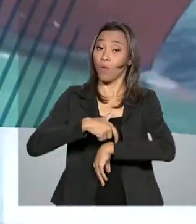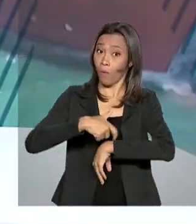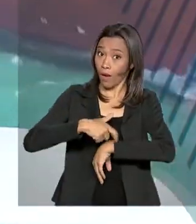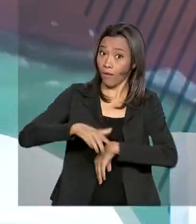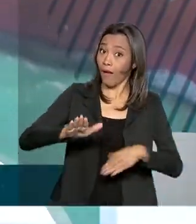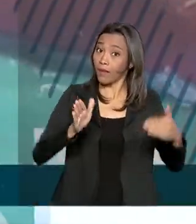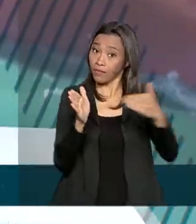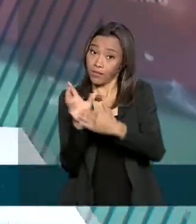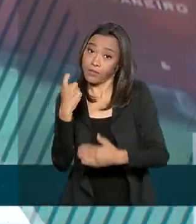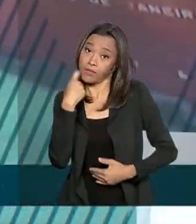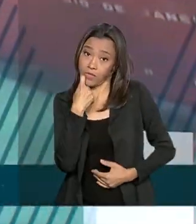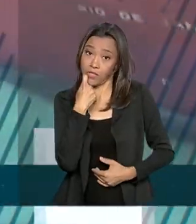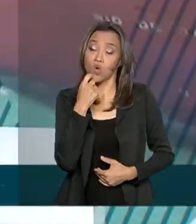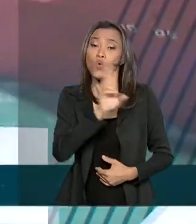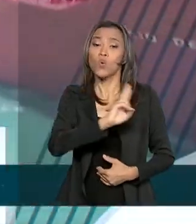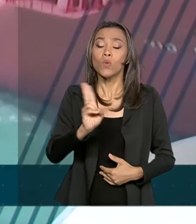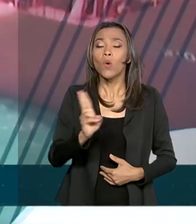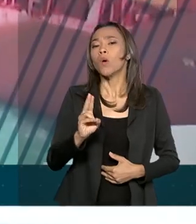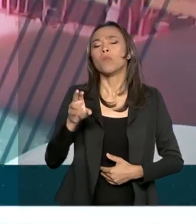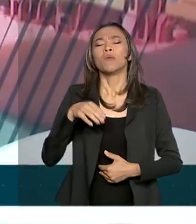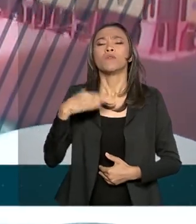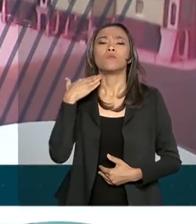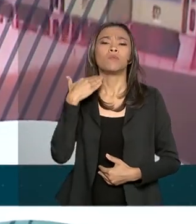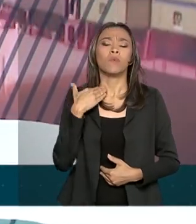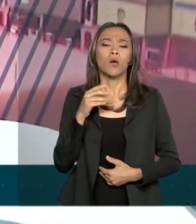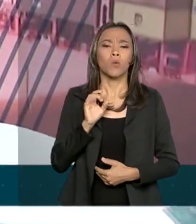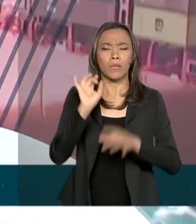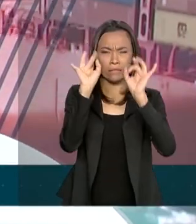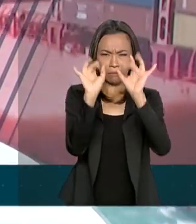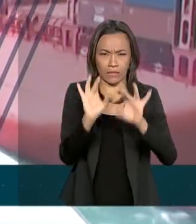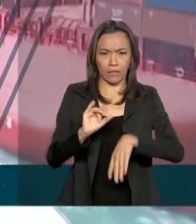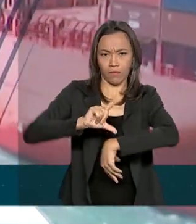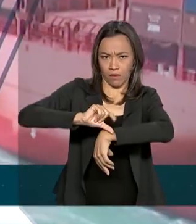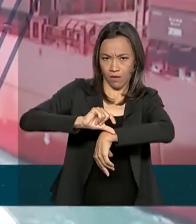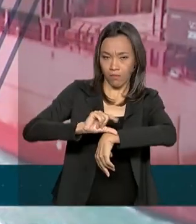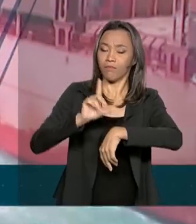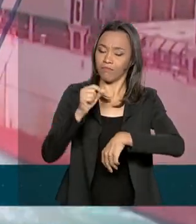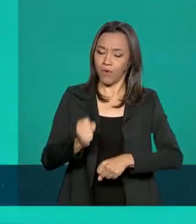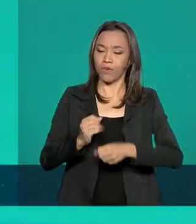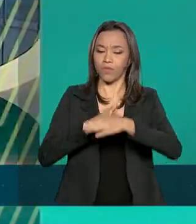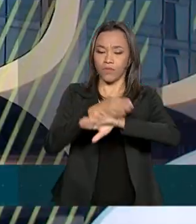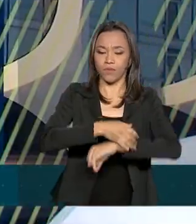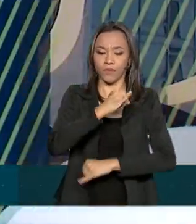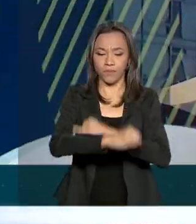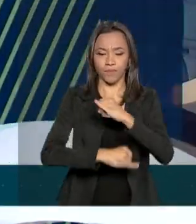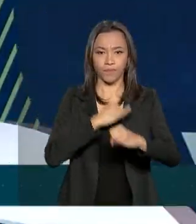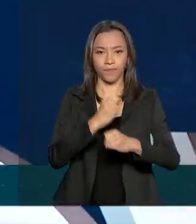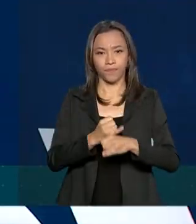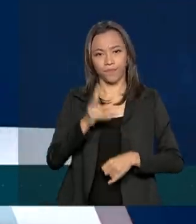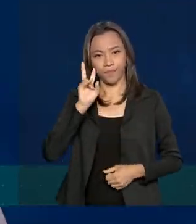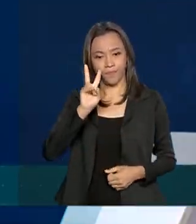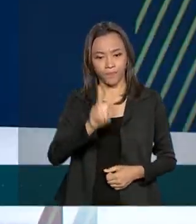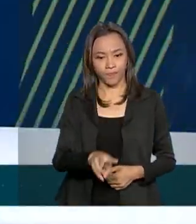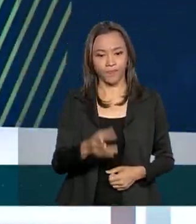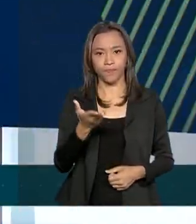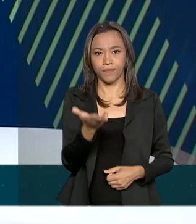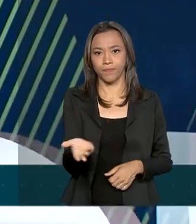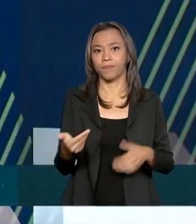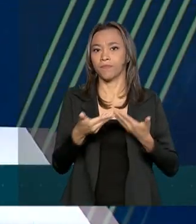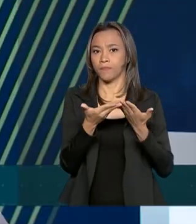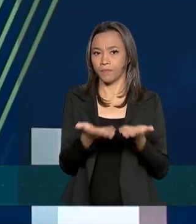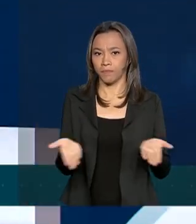sexta-feira. A lista das agências com horário especial de atendimento está no site fgts.caixa